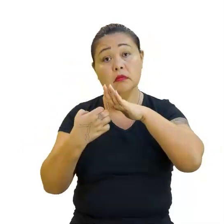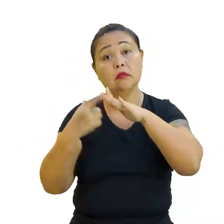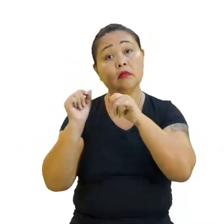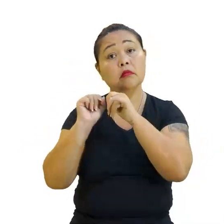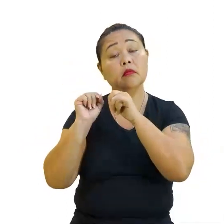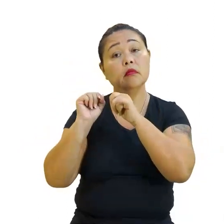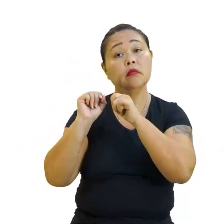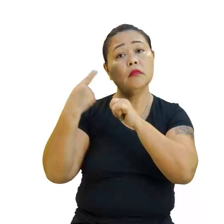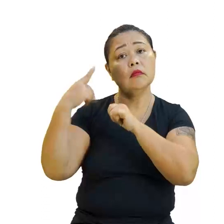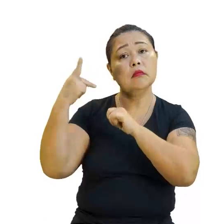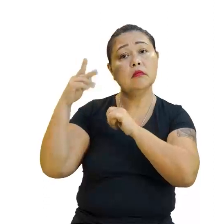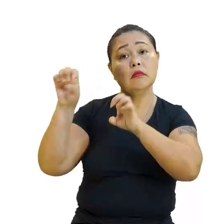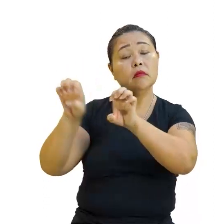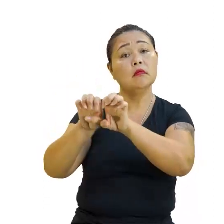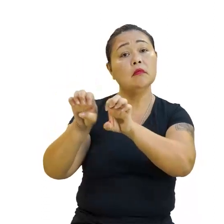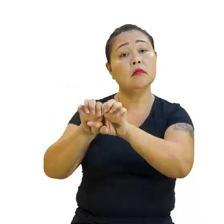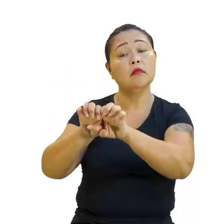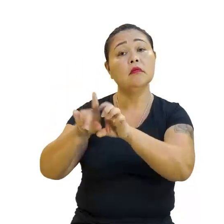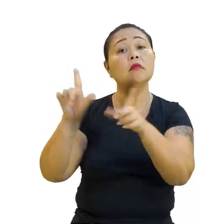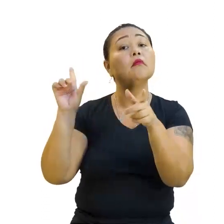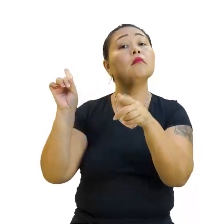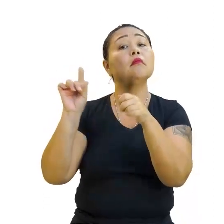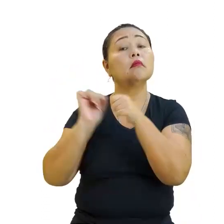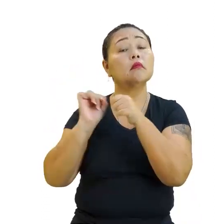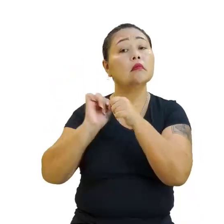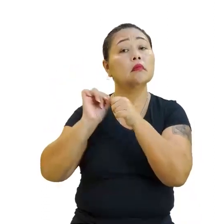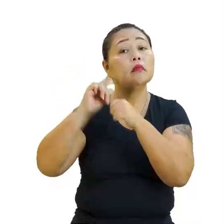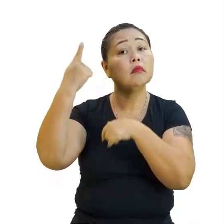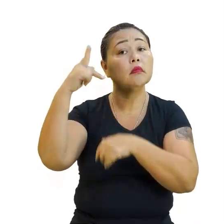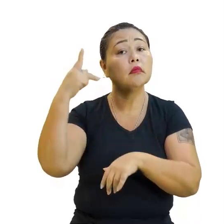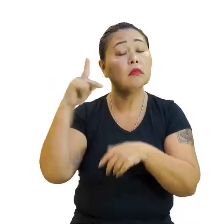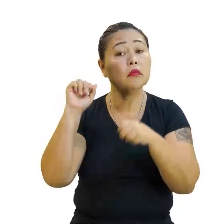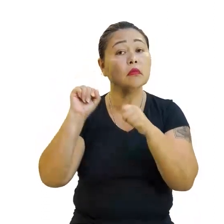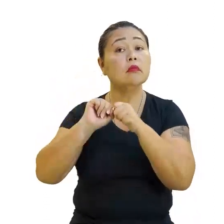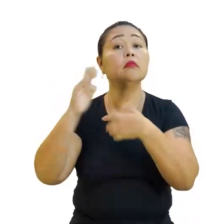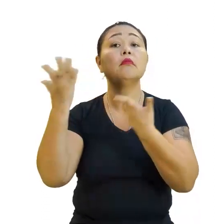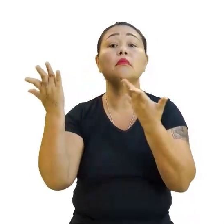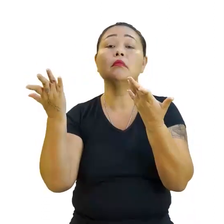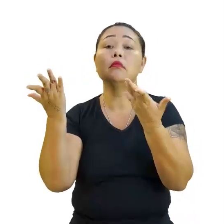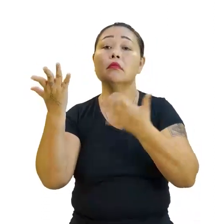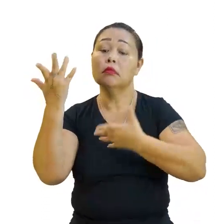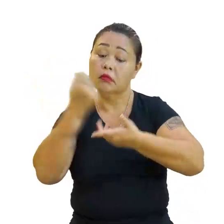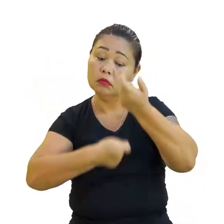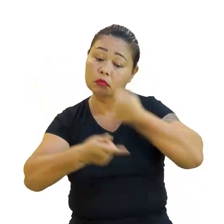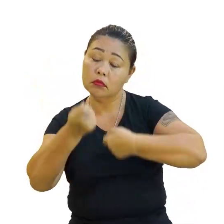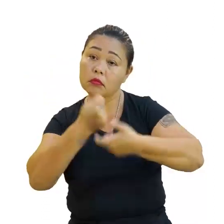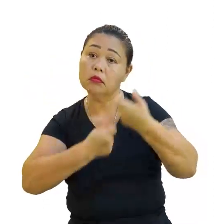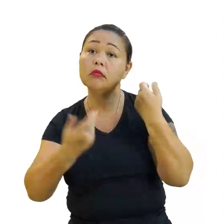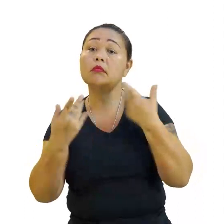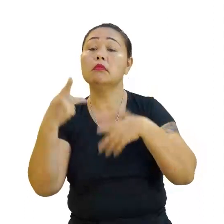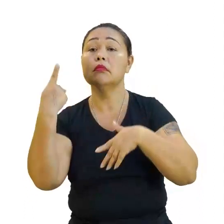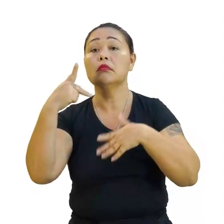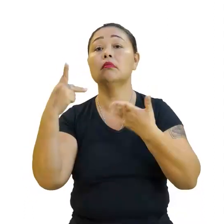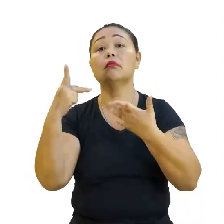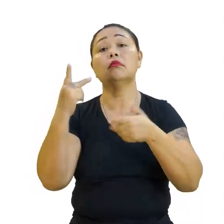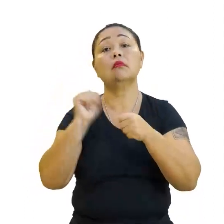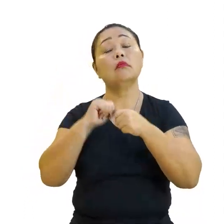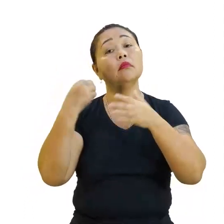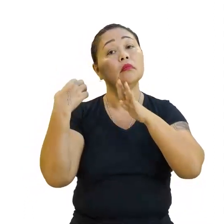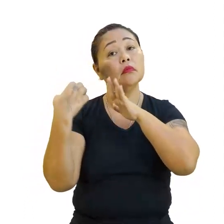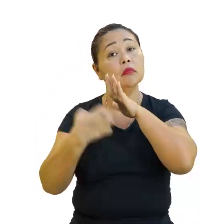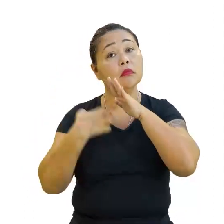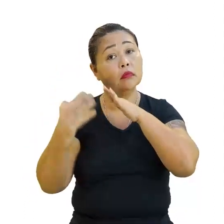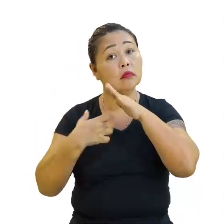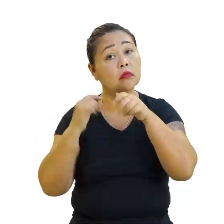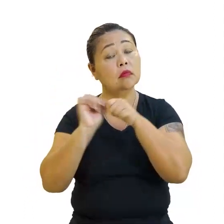equação. Quem é que faz isso para a indústria? É o administrador da empresa. Então, ele já estipula.